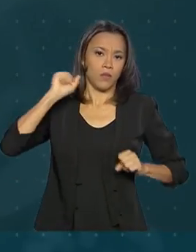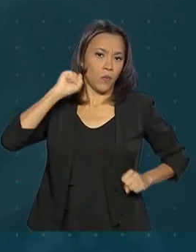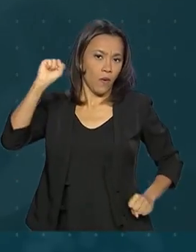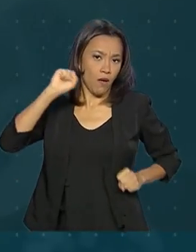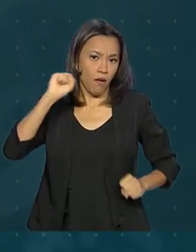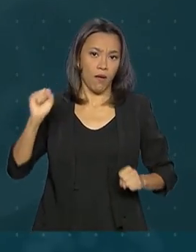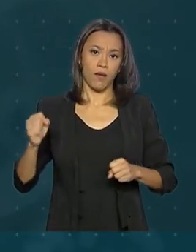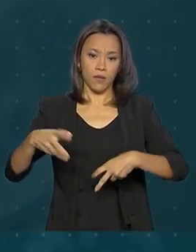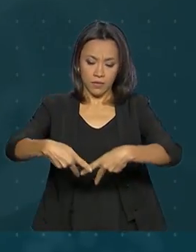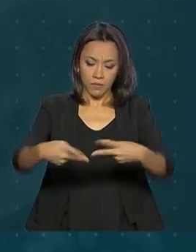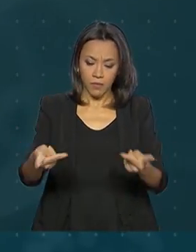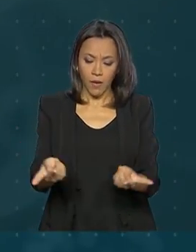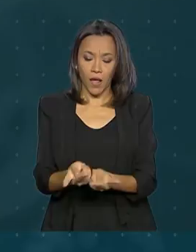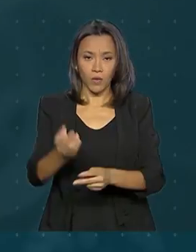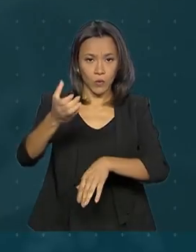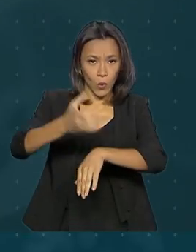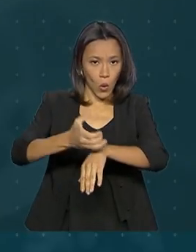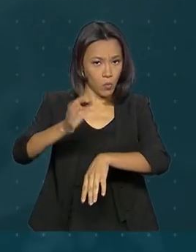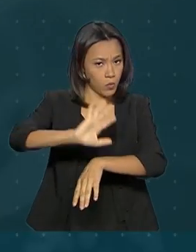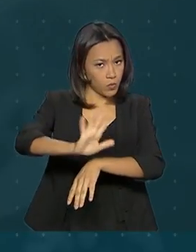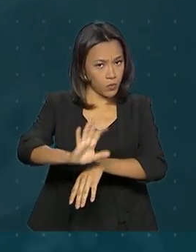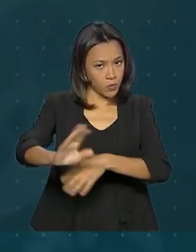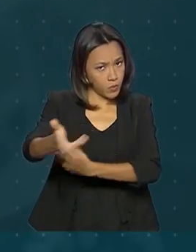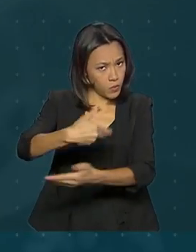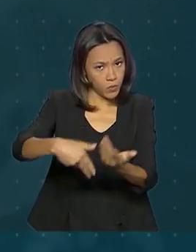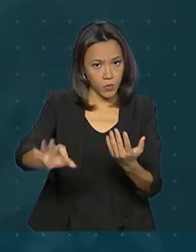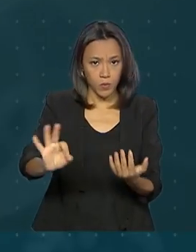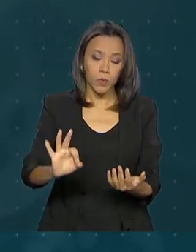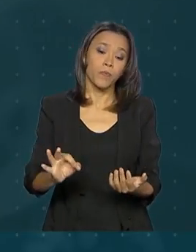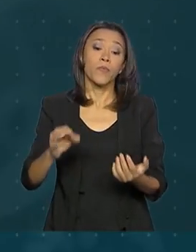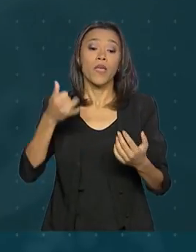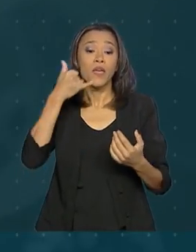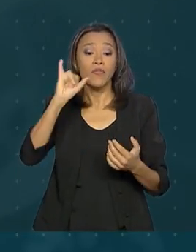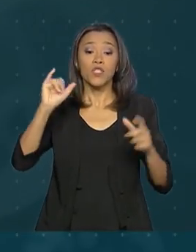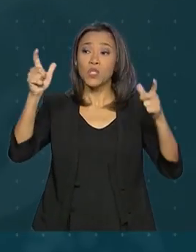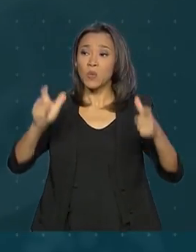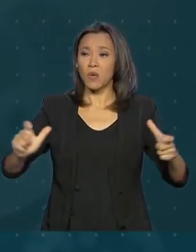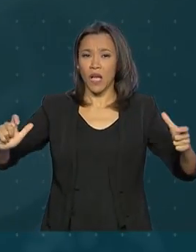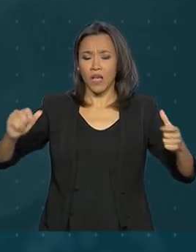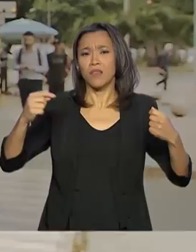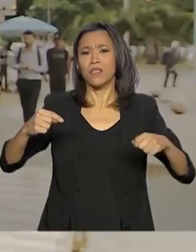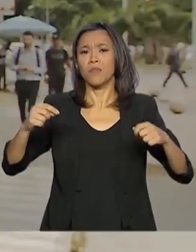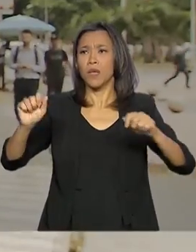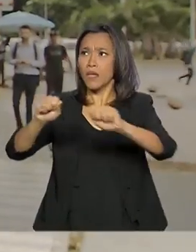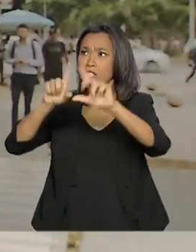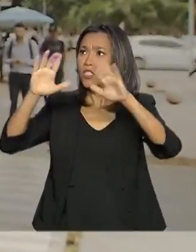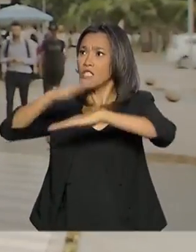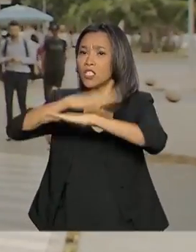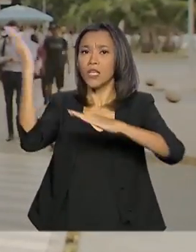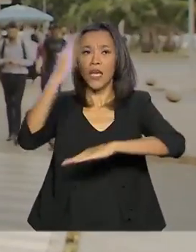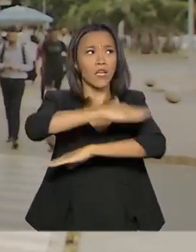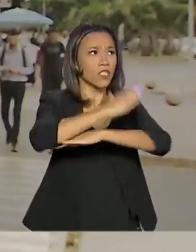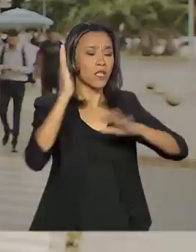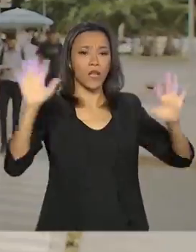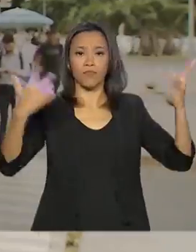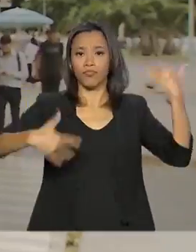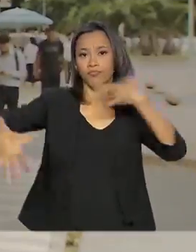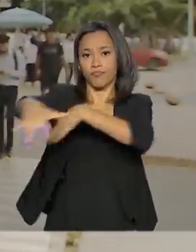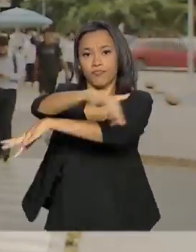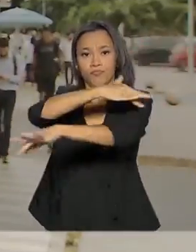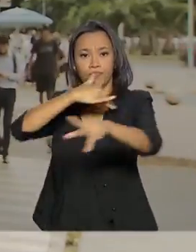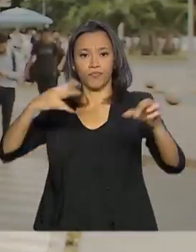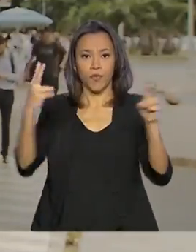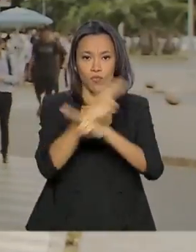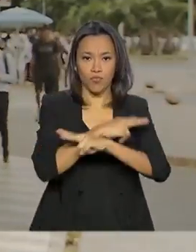pratos e copos. Evite aglomerações e mantenha os ambientes ventilados. Além de todas essas atitudes,